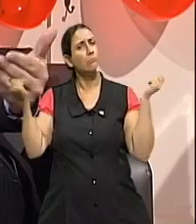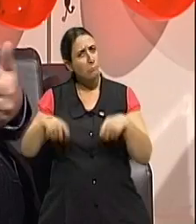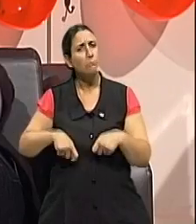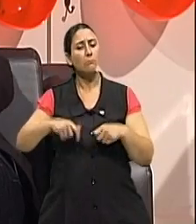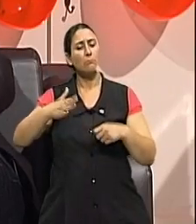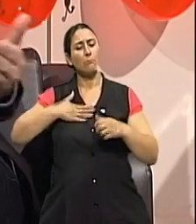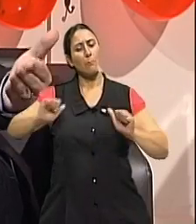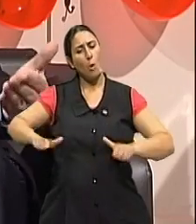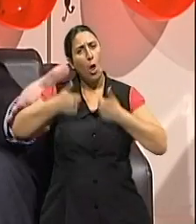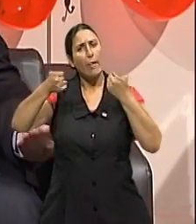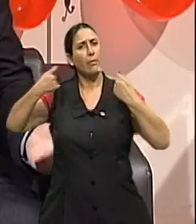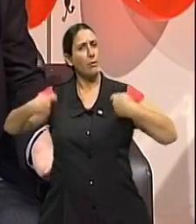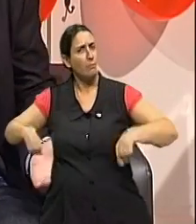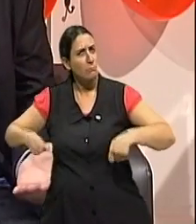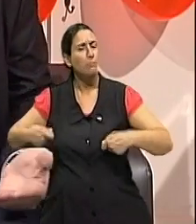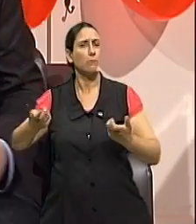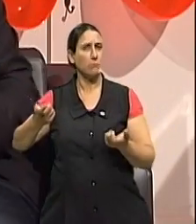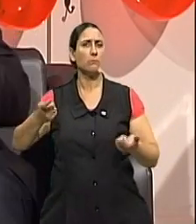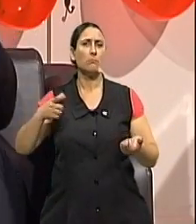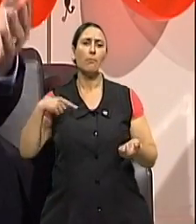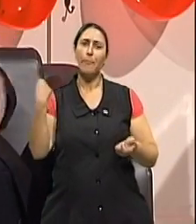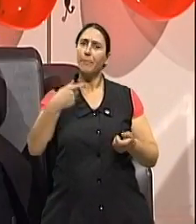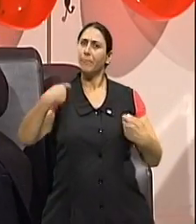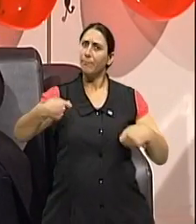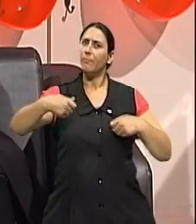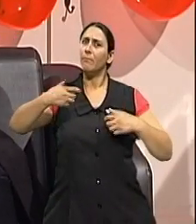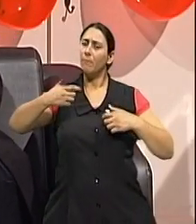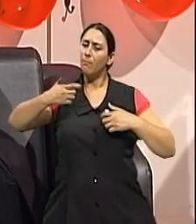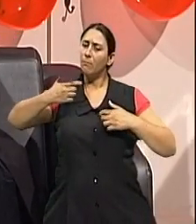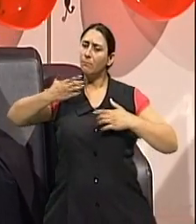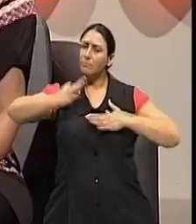necessidade. Agora não dá para fazer isso uma prática... Claro.